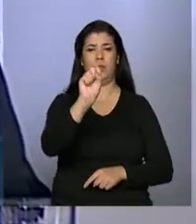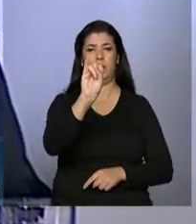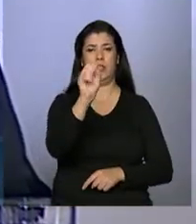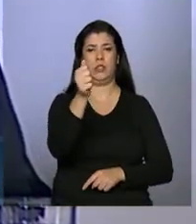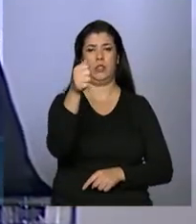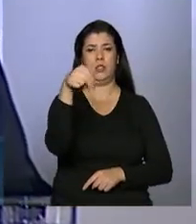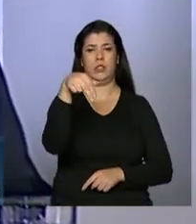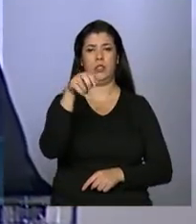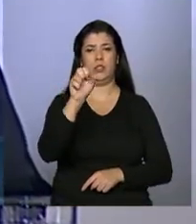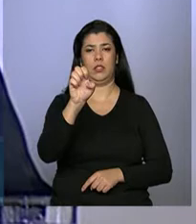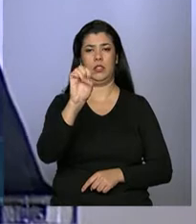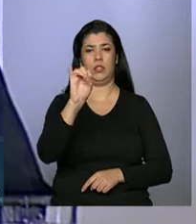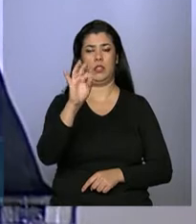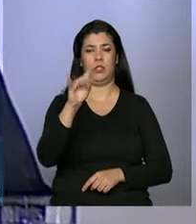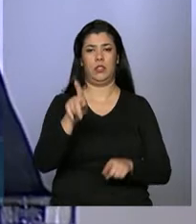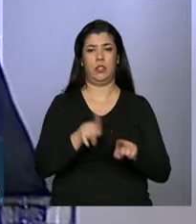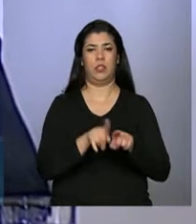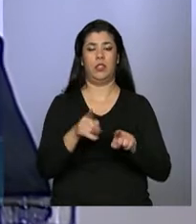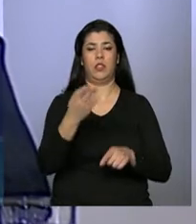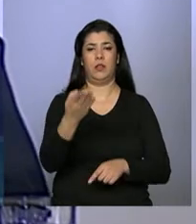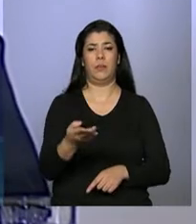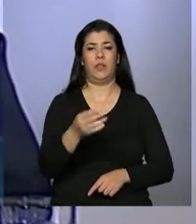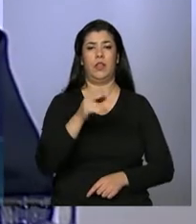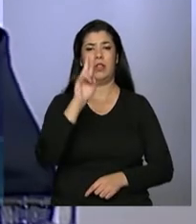do CDS, Sebastião Abreu.